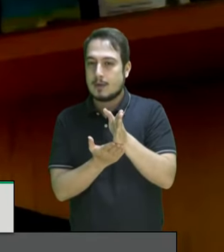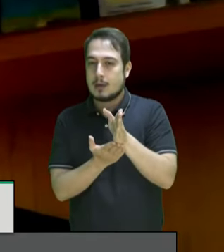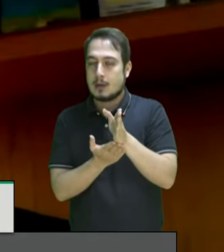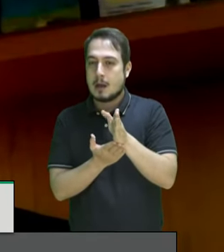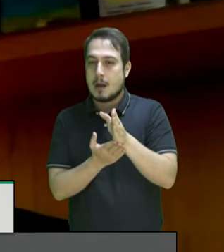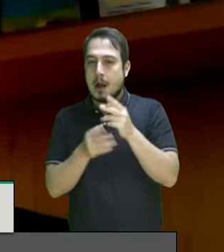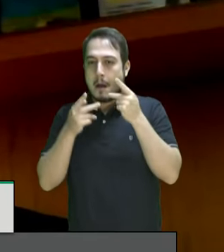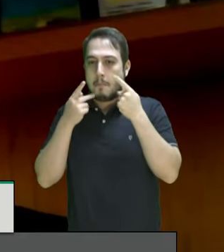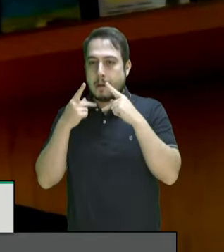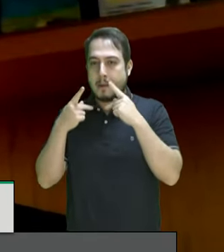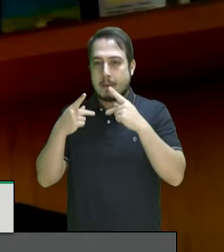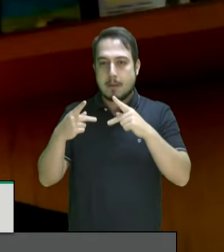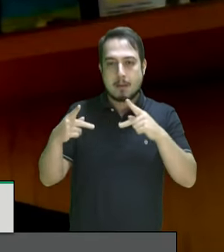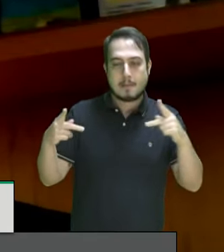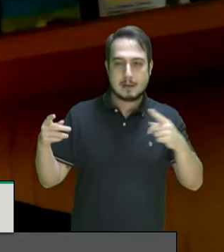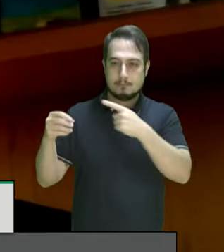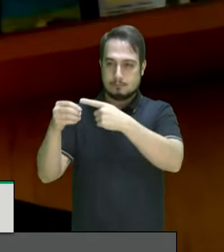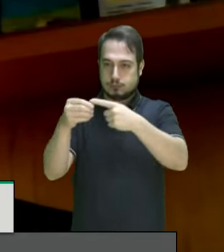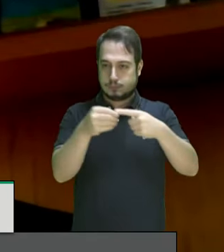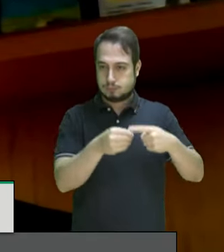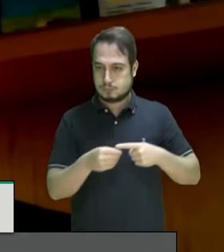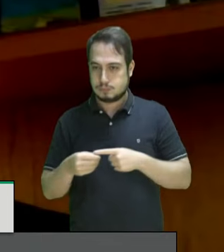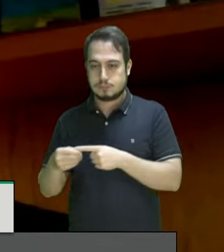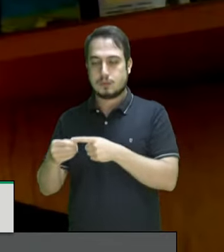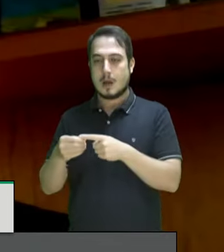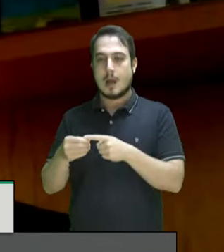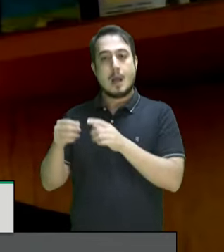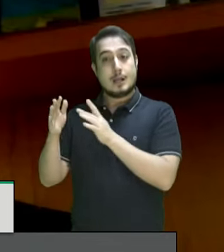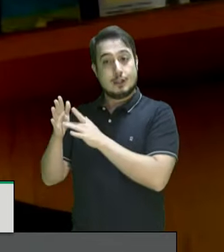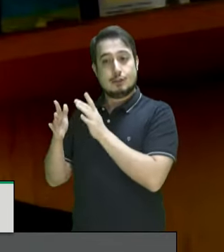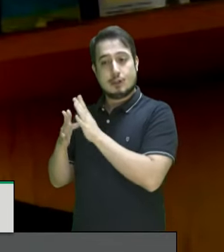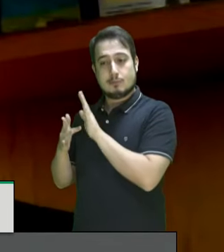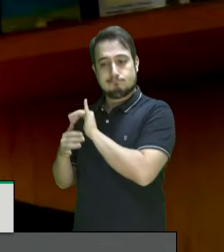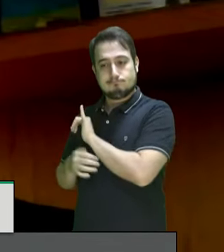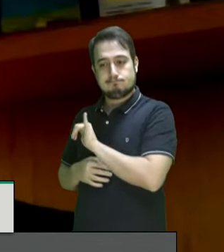pregando nas sinagogas. e Jesus disse a esses